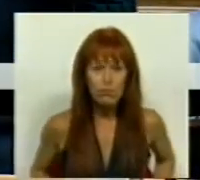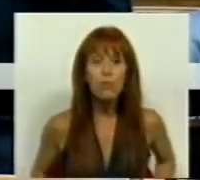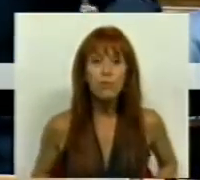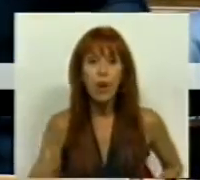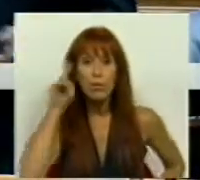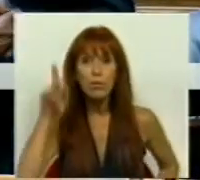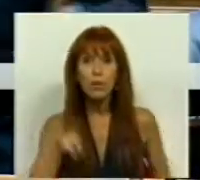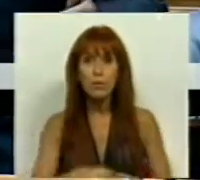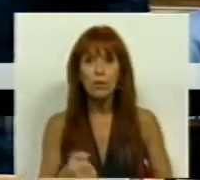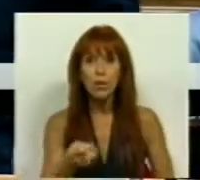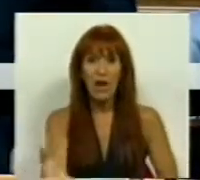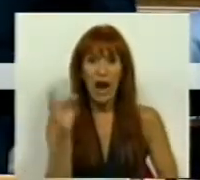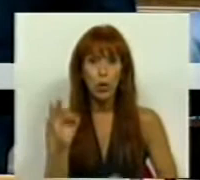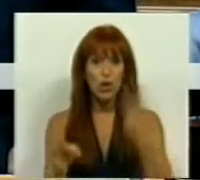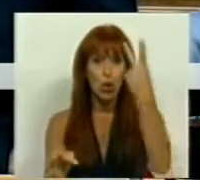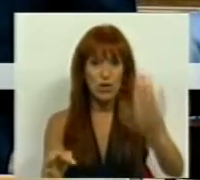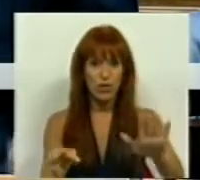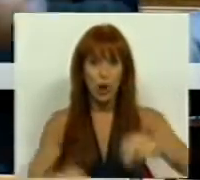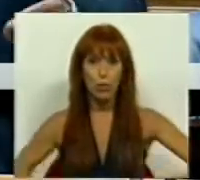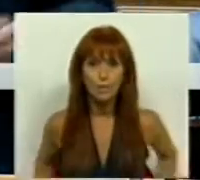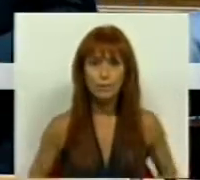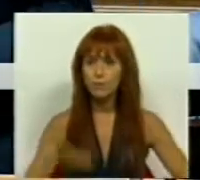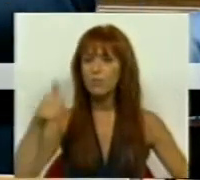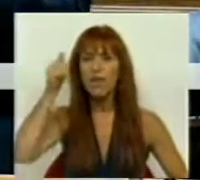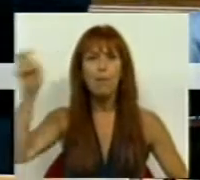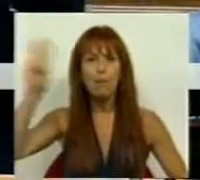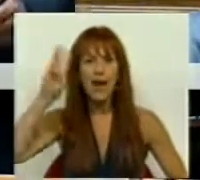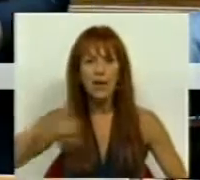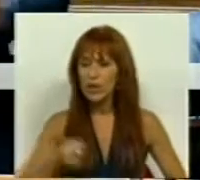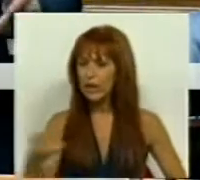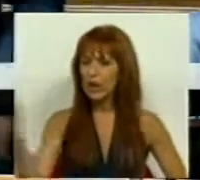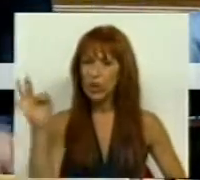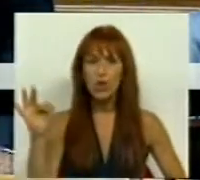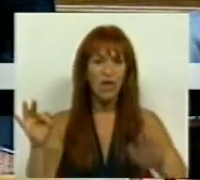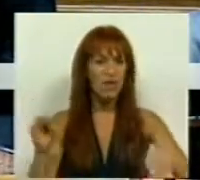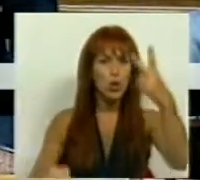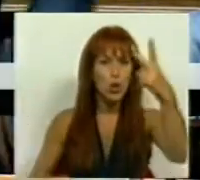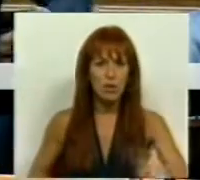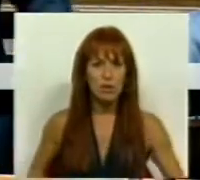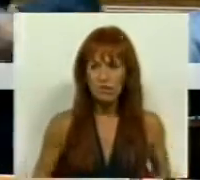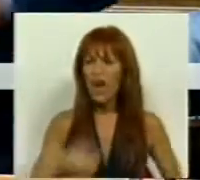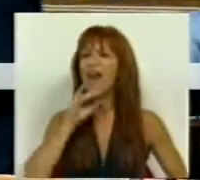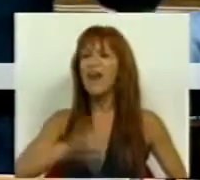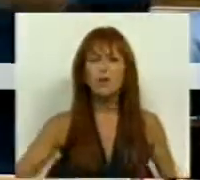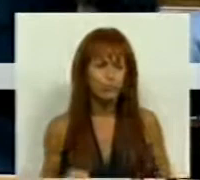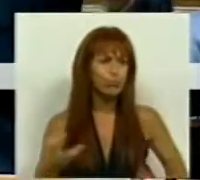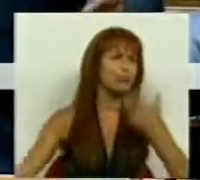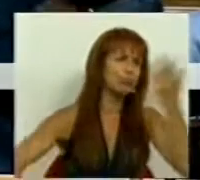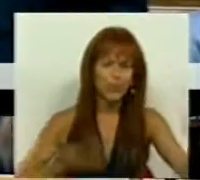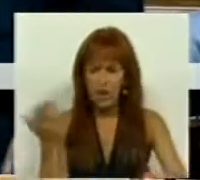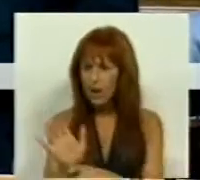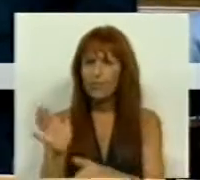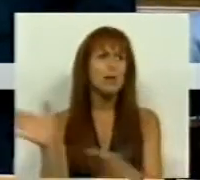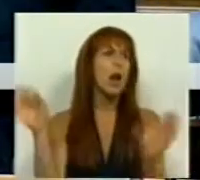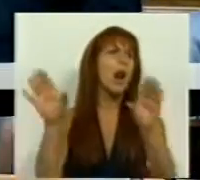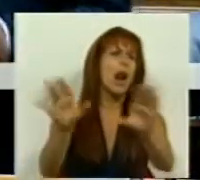Porto Alegre, das 14, sobram duas. De Beja, das 14, sobrariam duas. Évora, vários